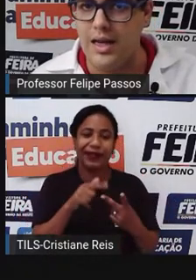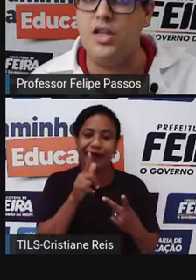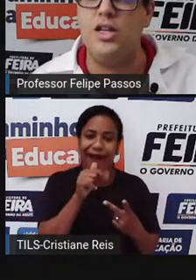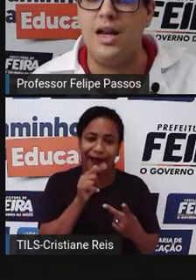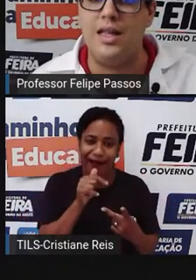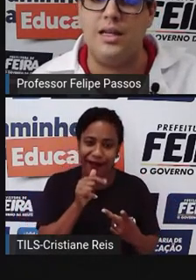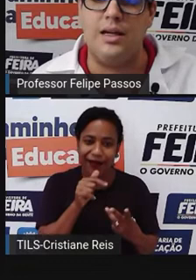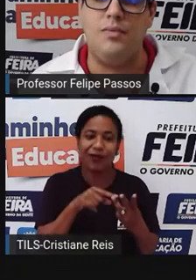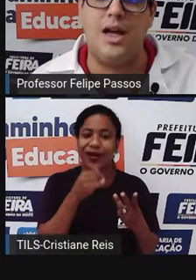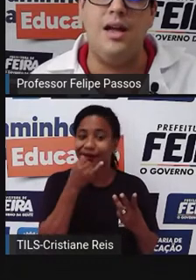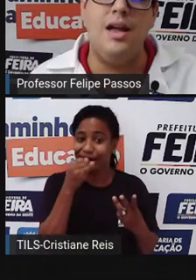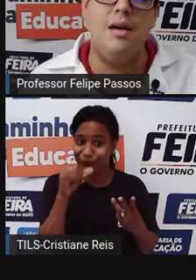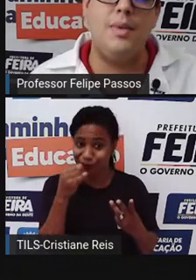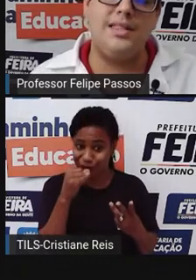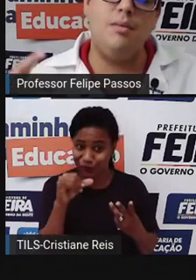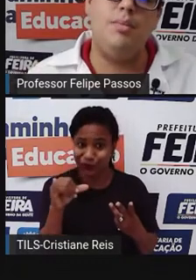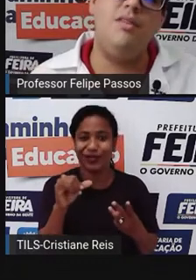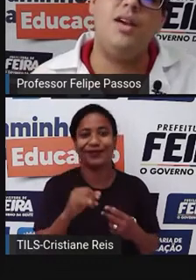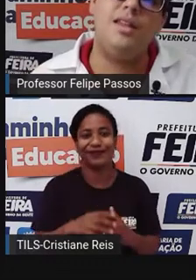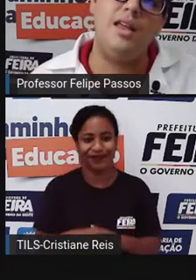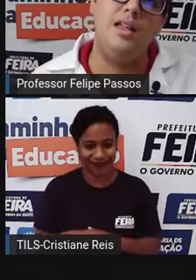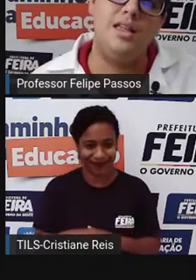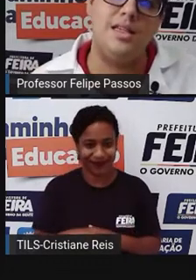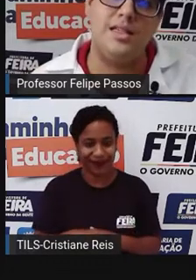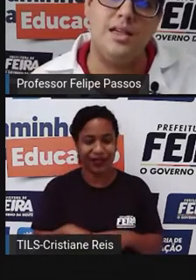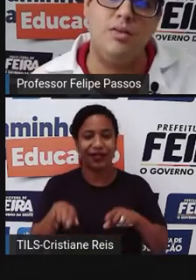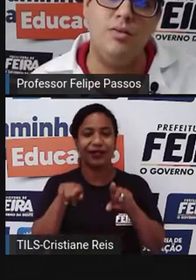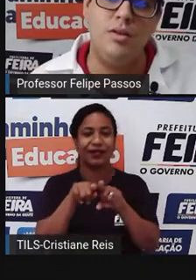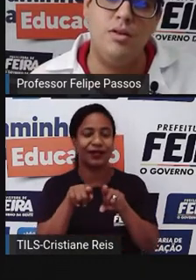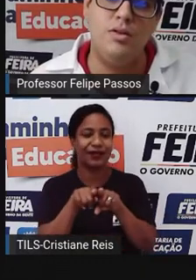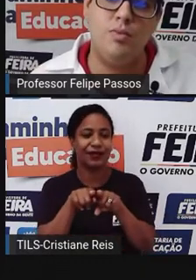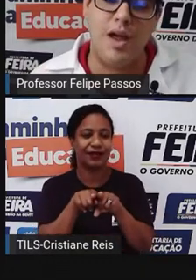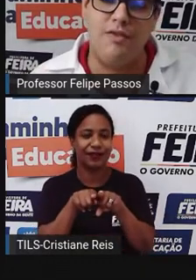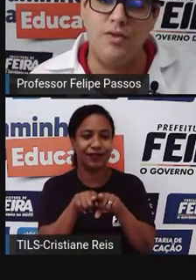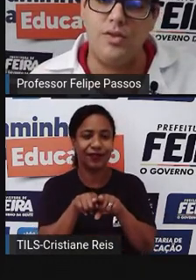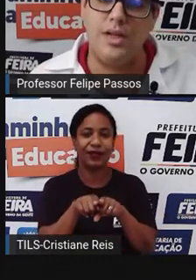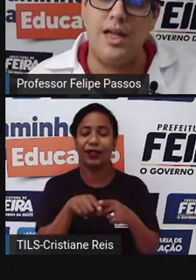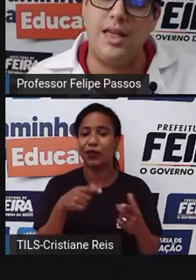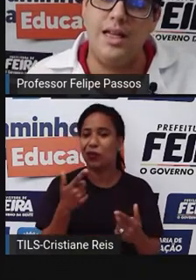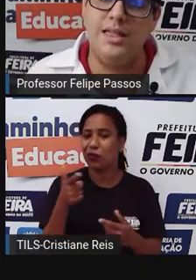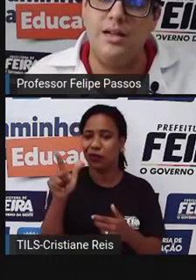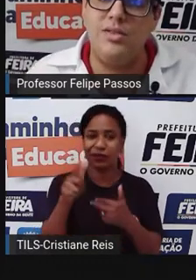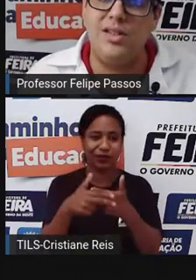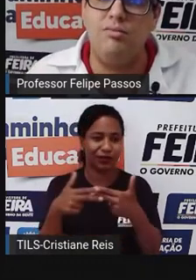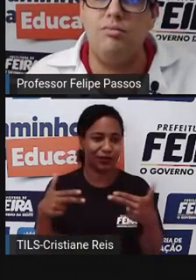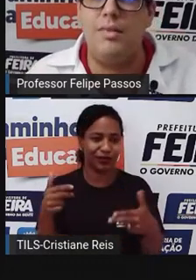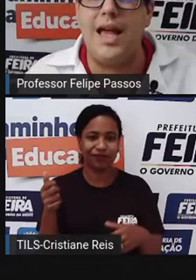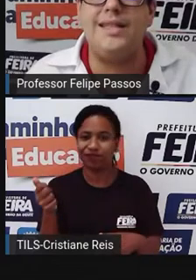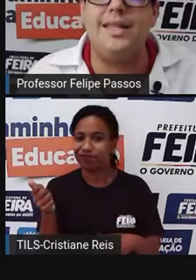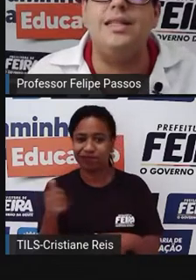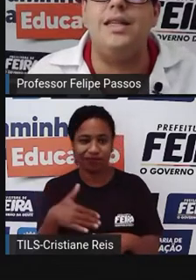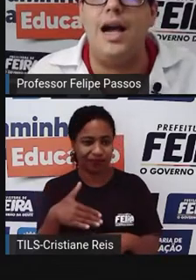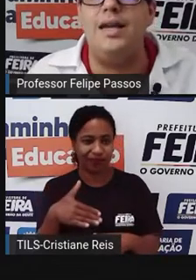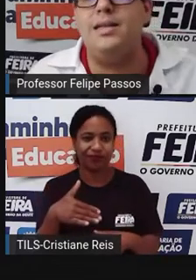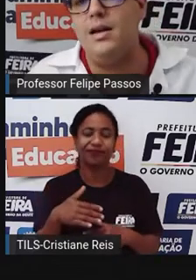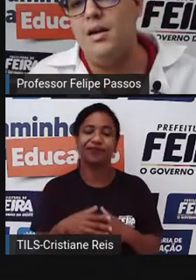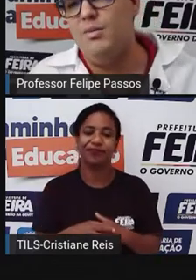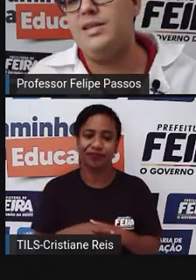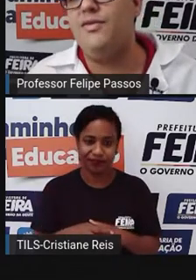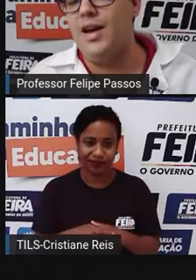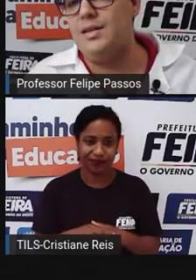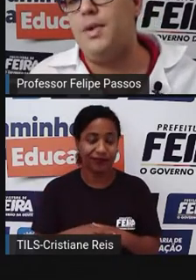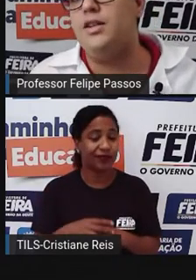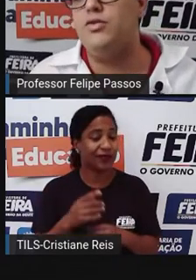é energia elétrica, tá? Mas também vai ter itens que são supérfluos, né? Que eles não são essenciais,